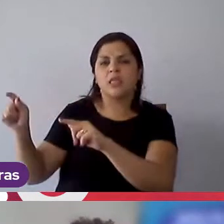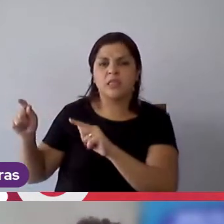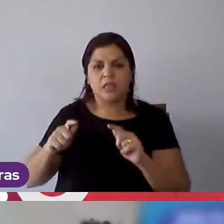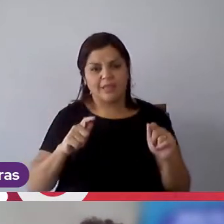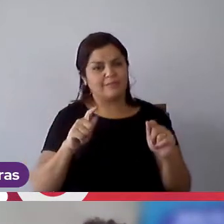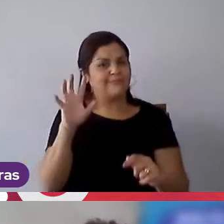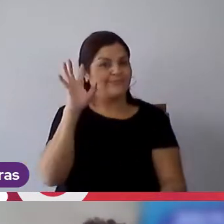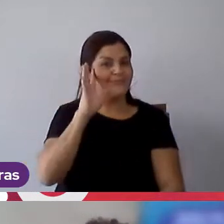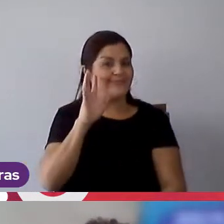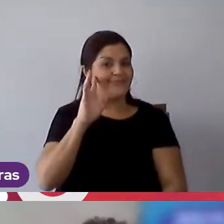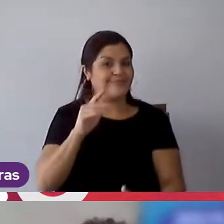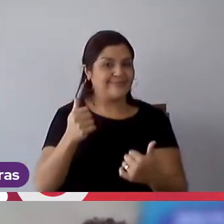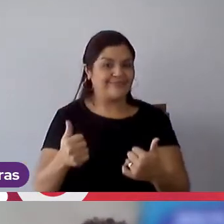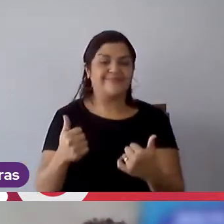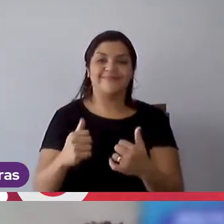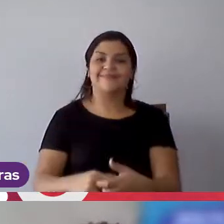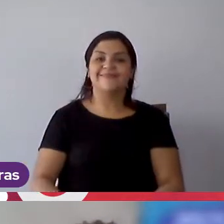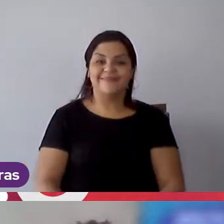é muito legal também.